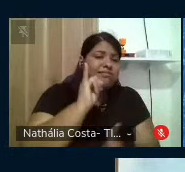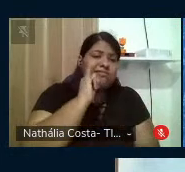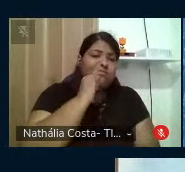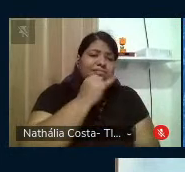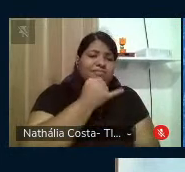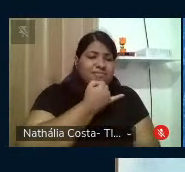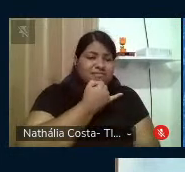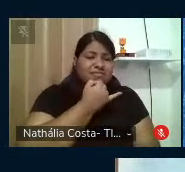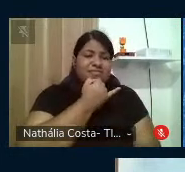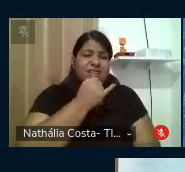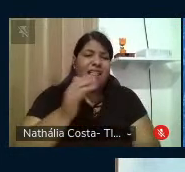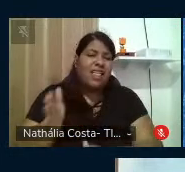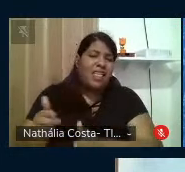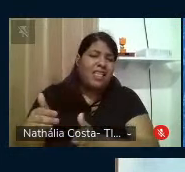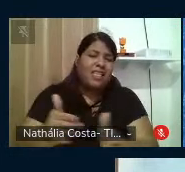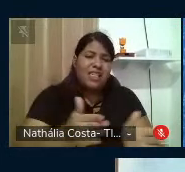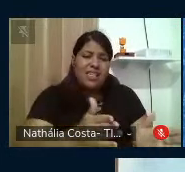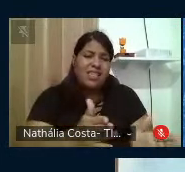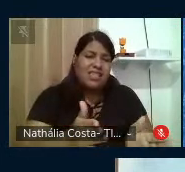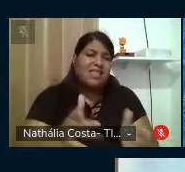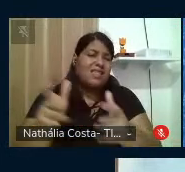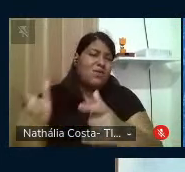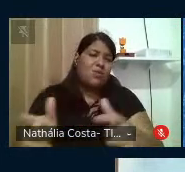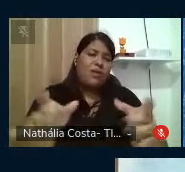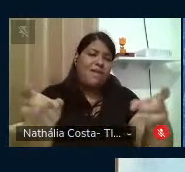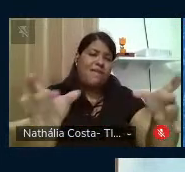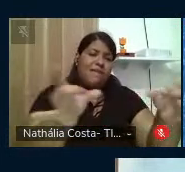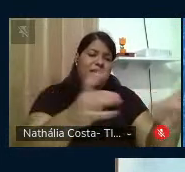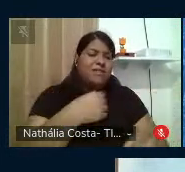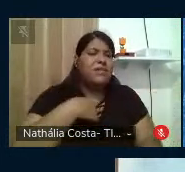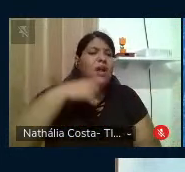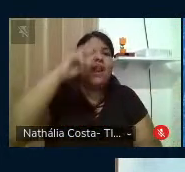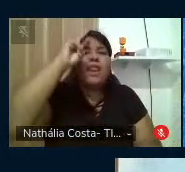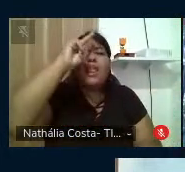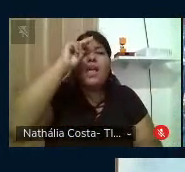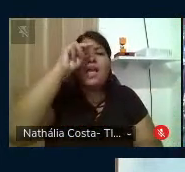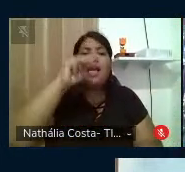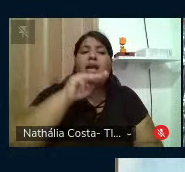córregos, dos mocambos e dos alagados me remeteu a Marx.